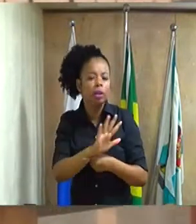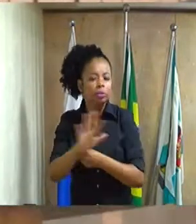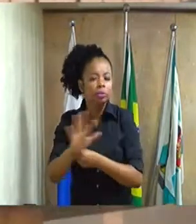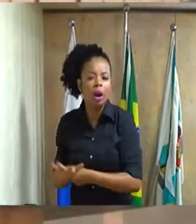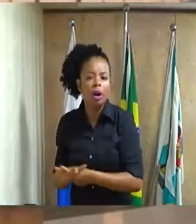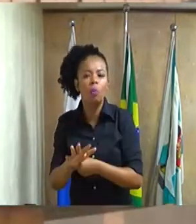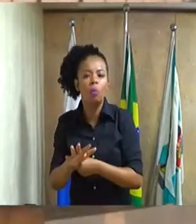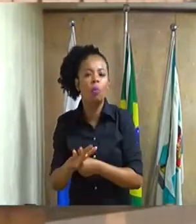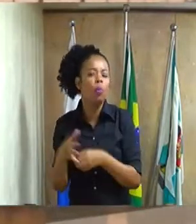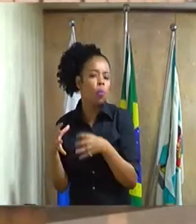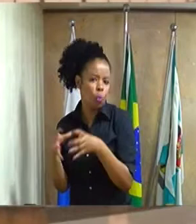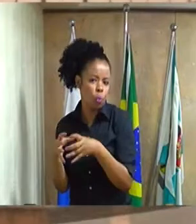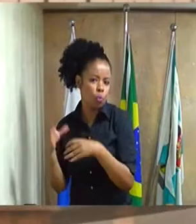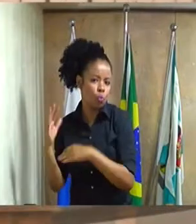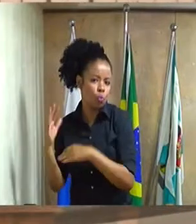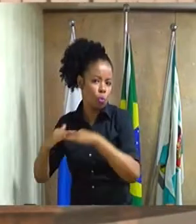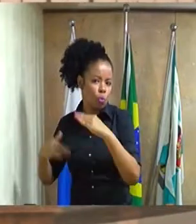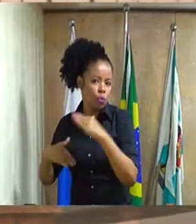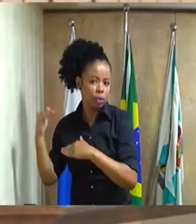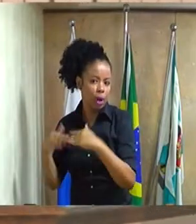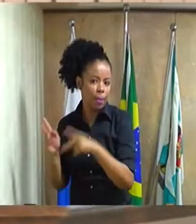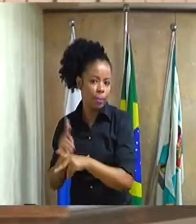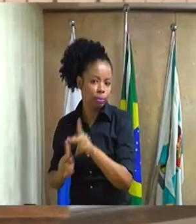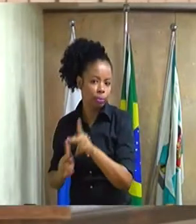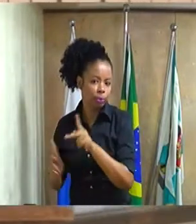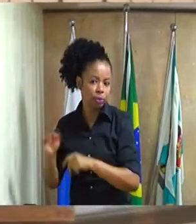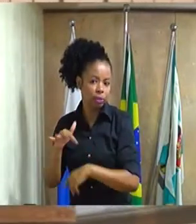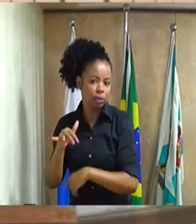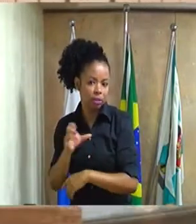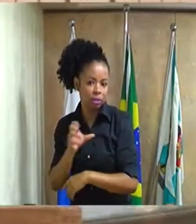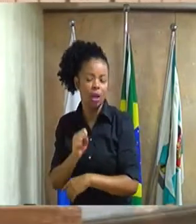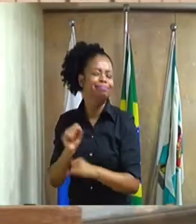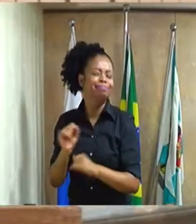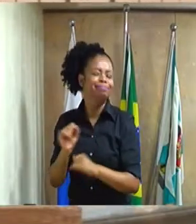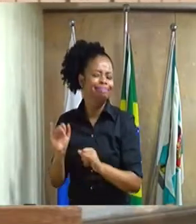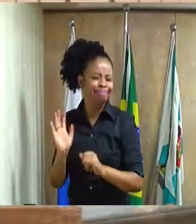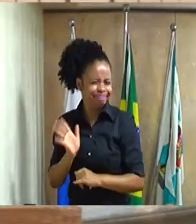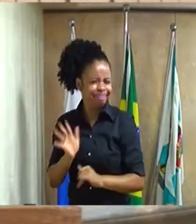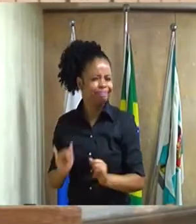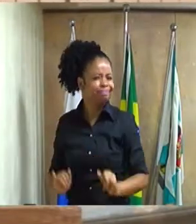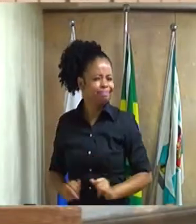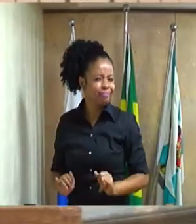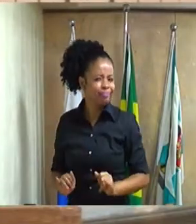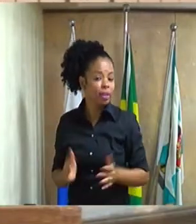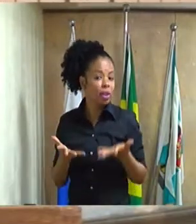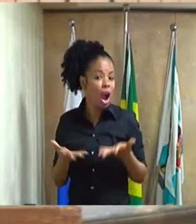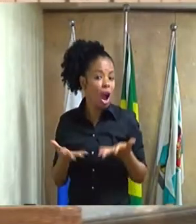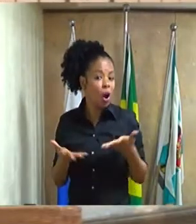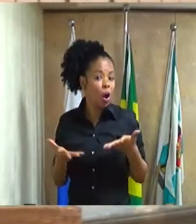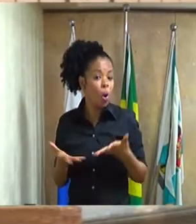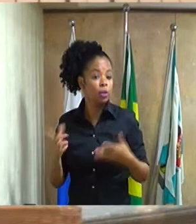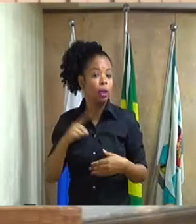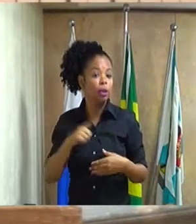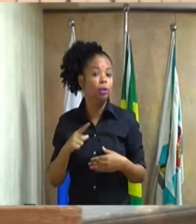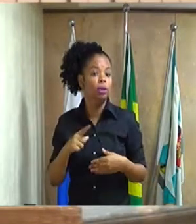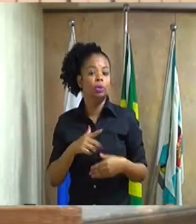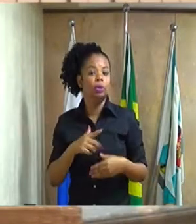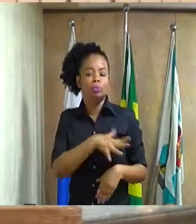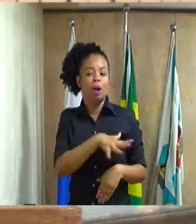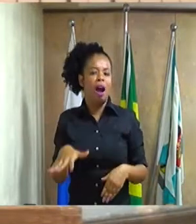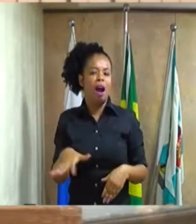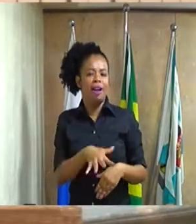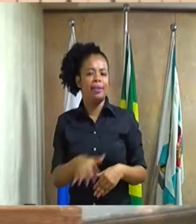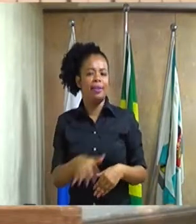a classe da população de Duque de Caxias, que já é tão sofrida e que agora ganha mais um grande espaço onde